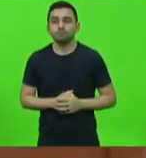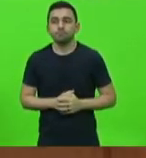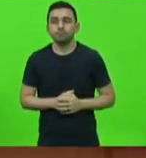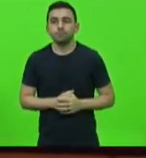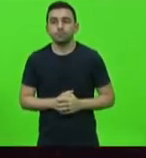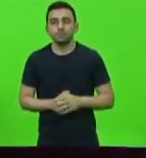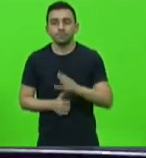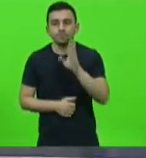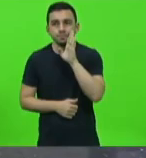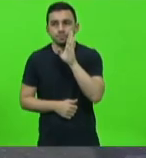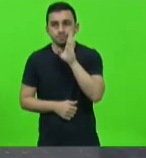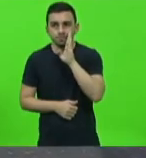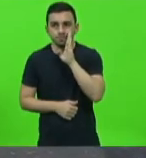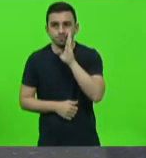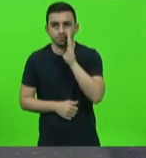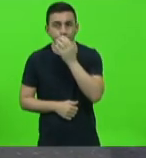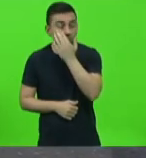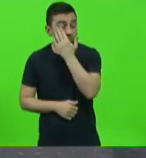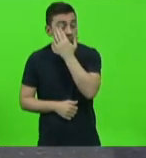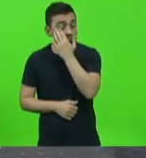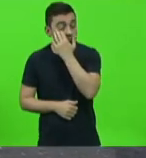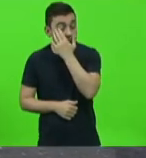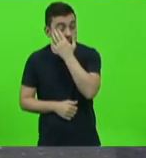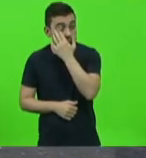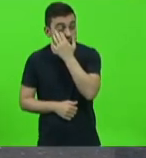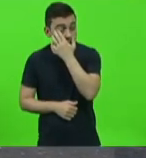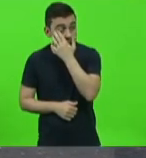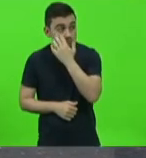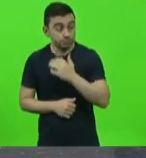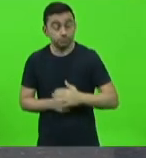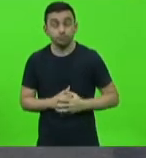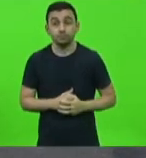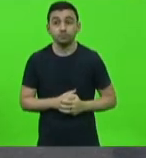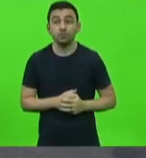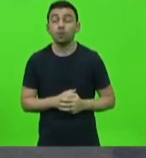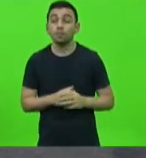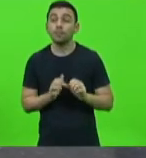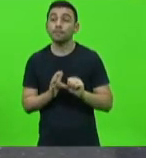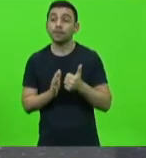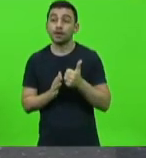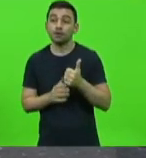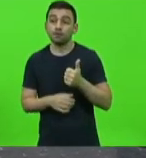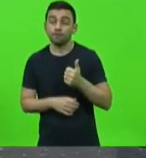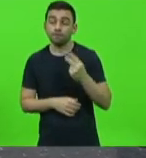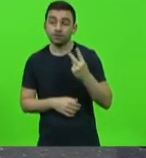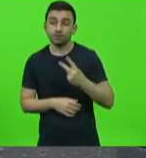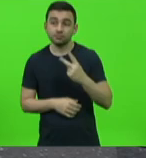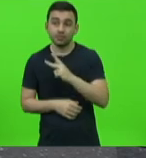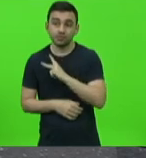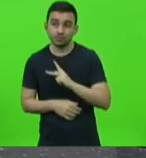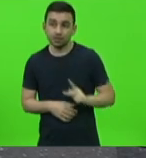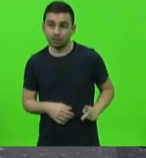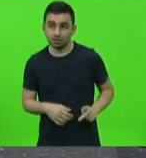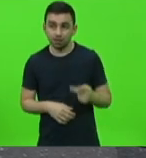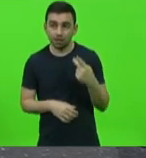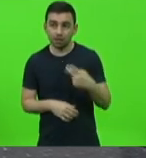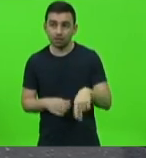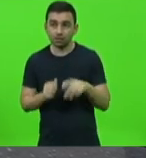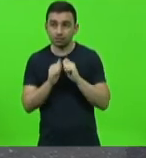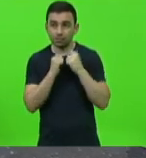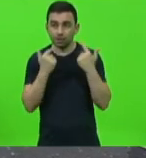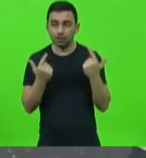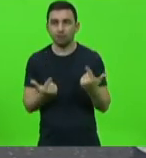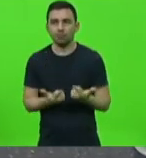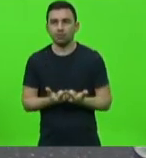Berlanda preside a sessão nosso primeiro vice-presidente da assembleia senhores